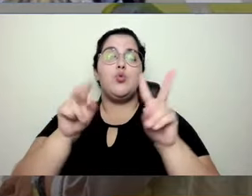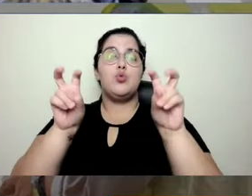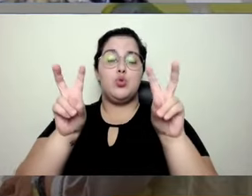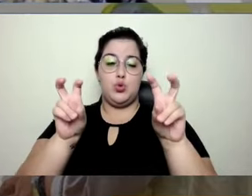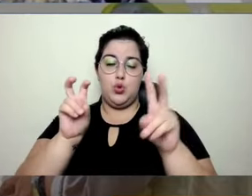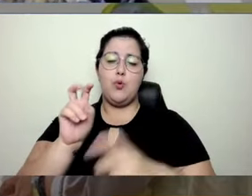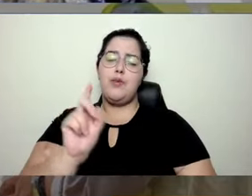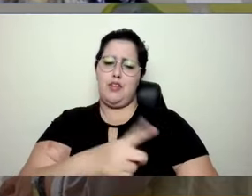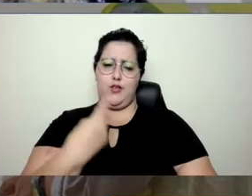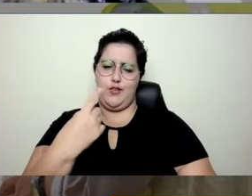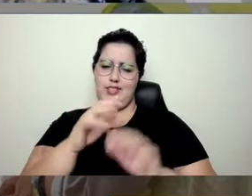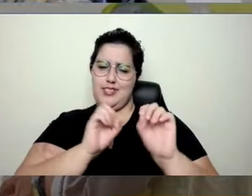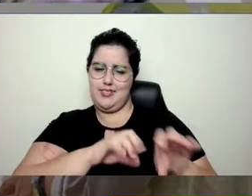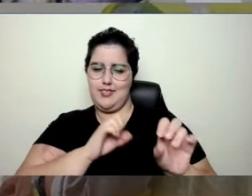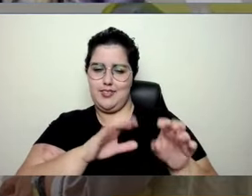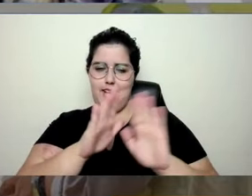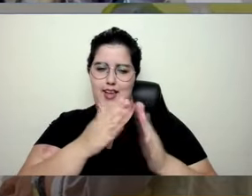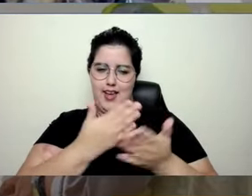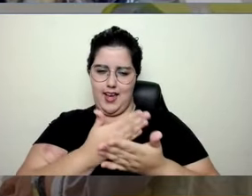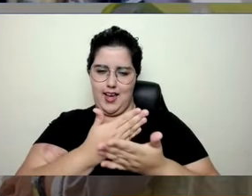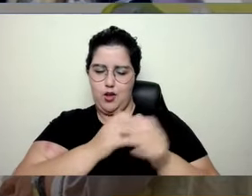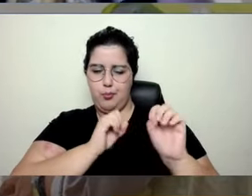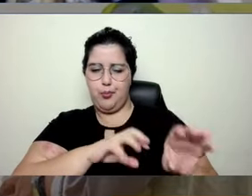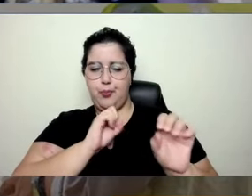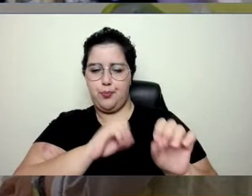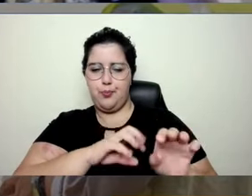nossas aulas, a gente precisa ter